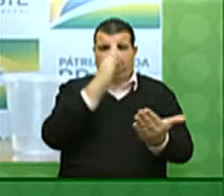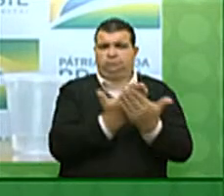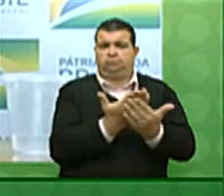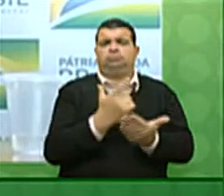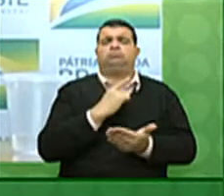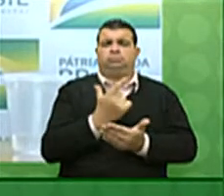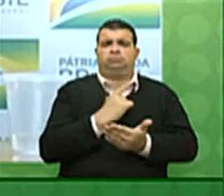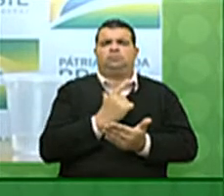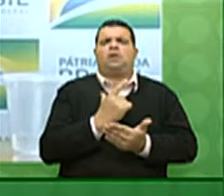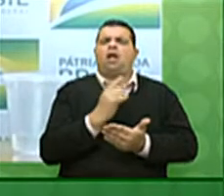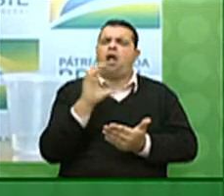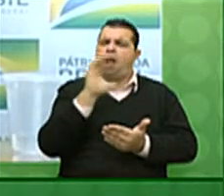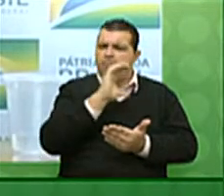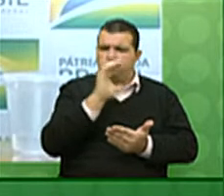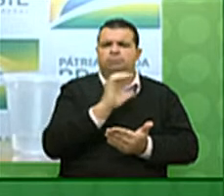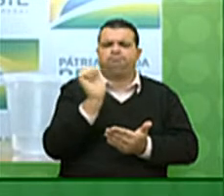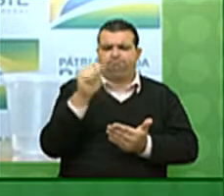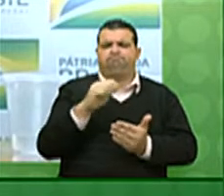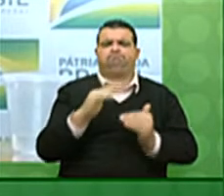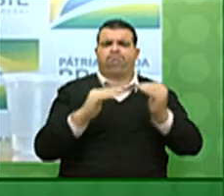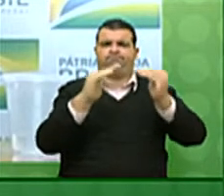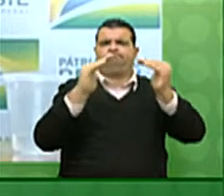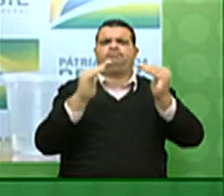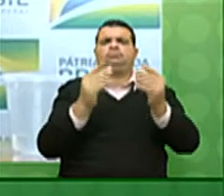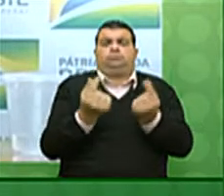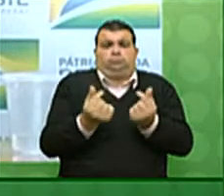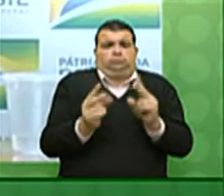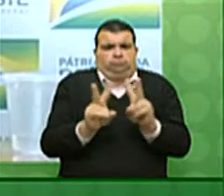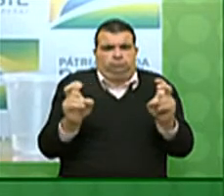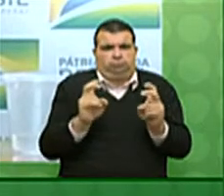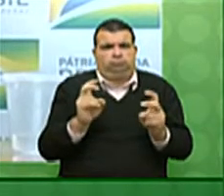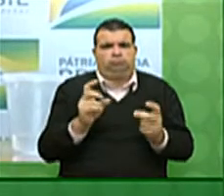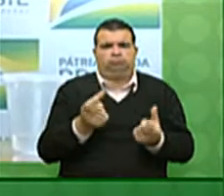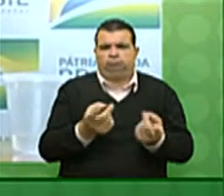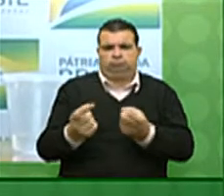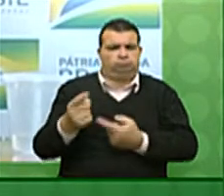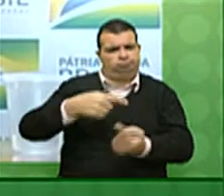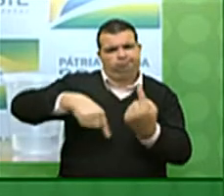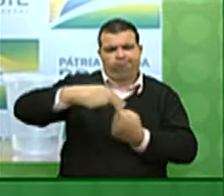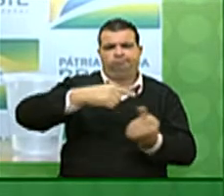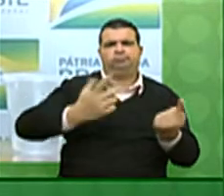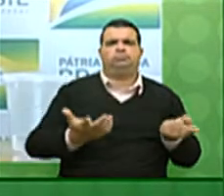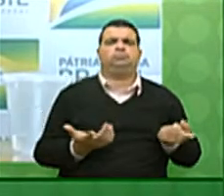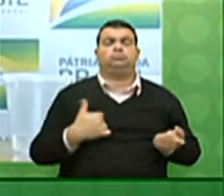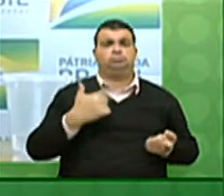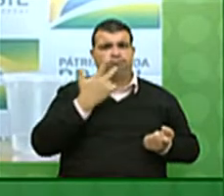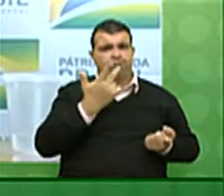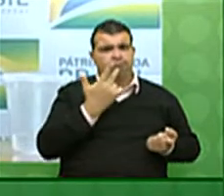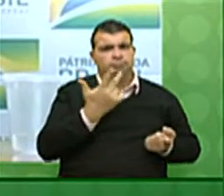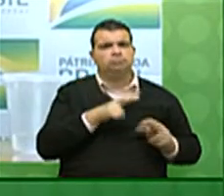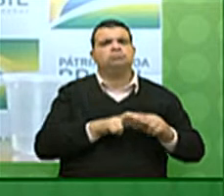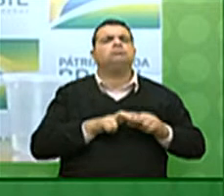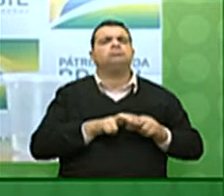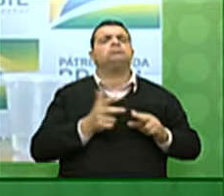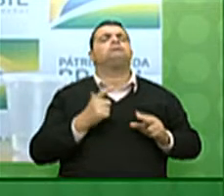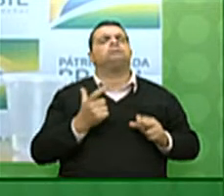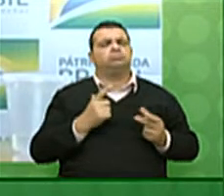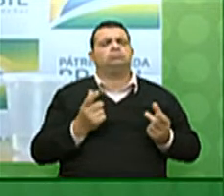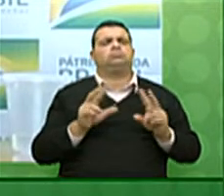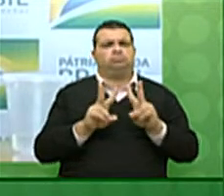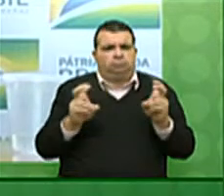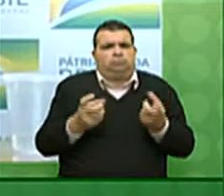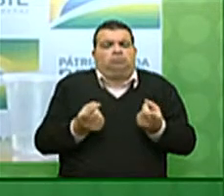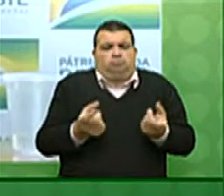em uma rápida recuperação da economia. Digo isso porque a corrente comercial